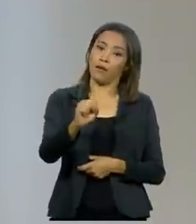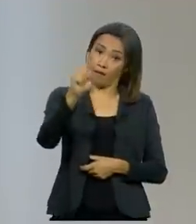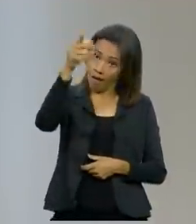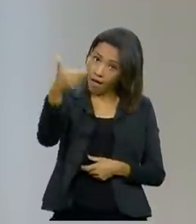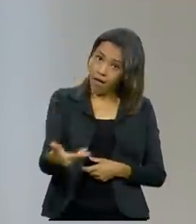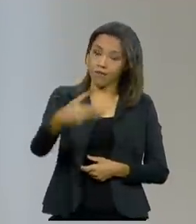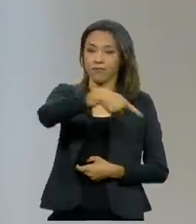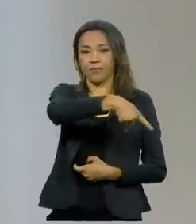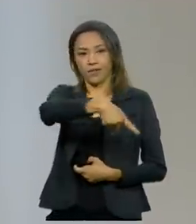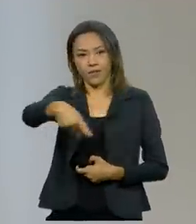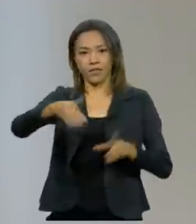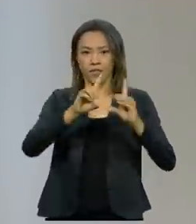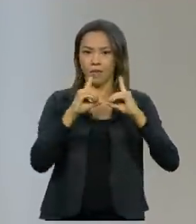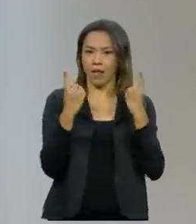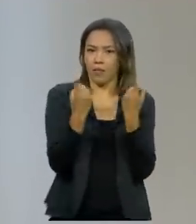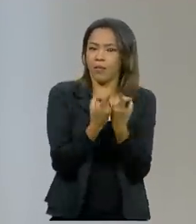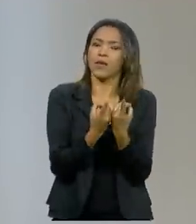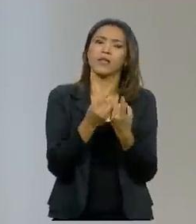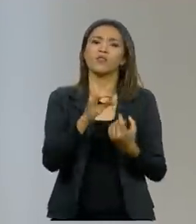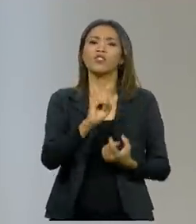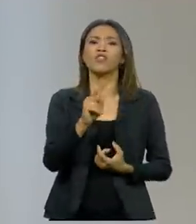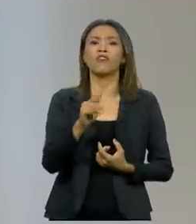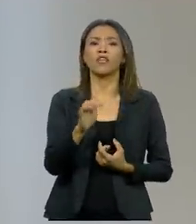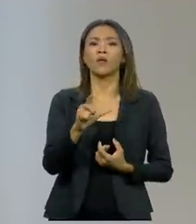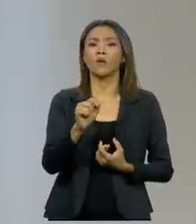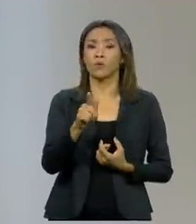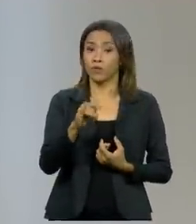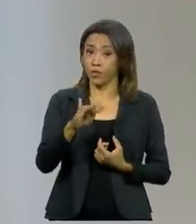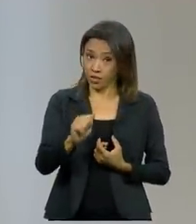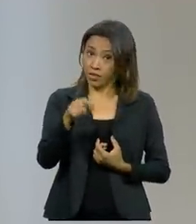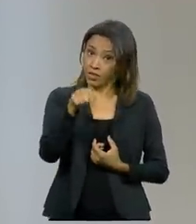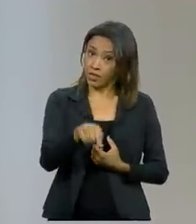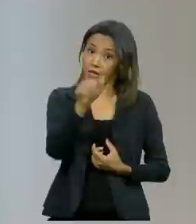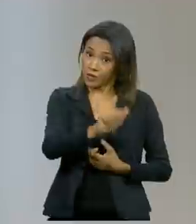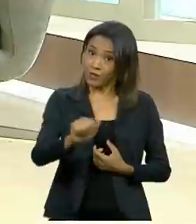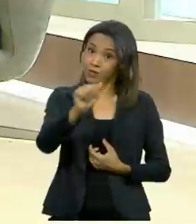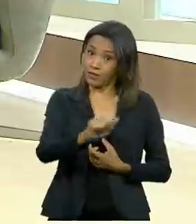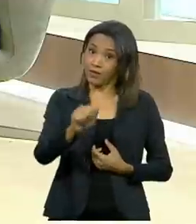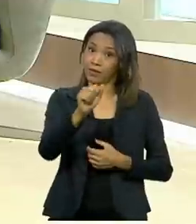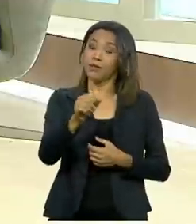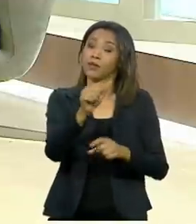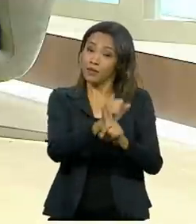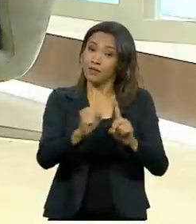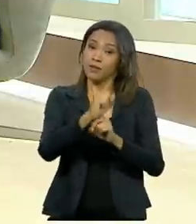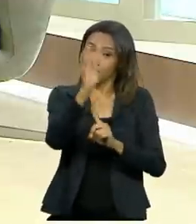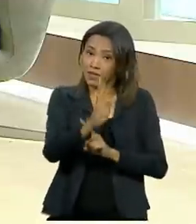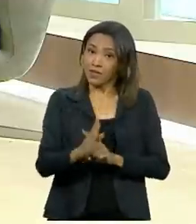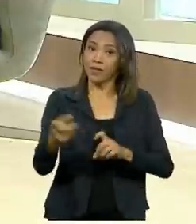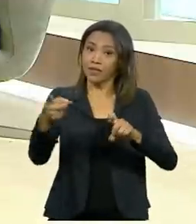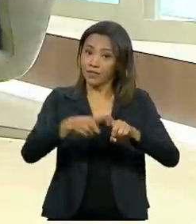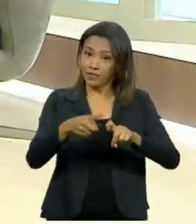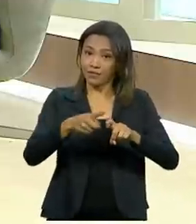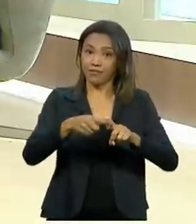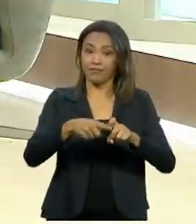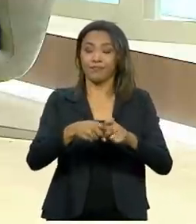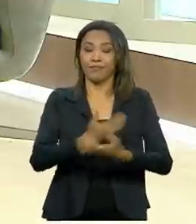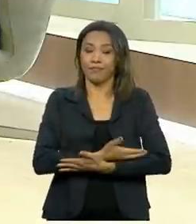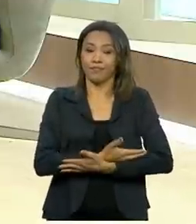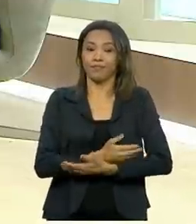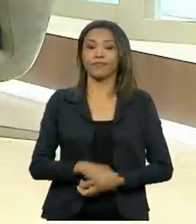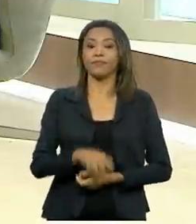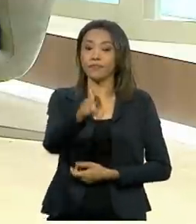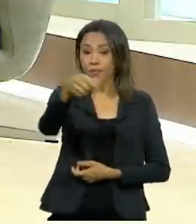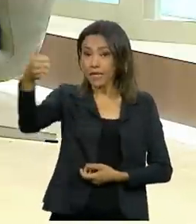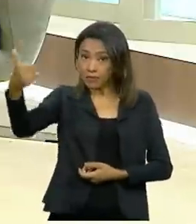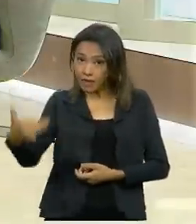presidente do Departamento de Infectologia da Sociedade Brasileira de Pediatria. Vamos ouvir. As grávidas, de um